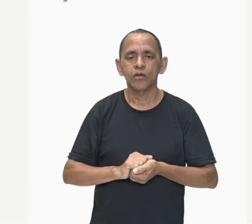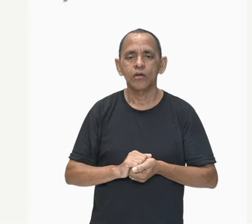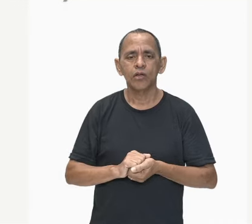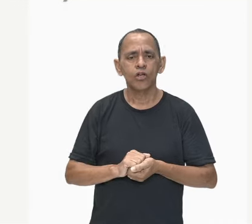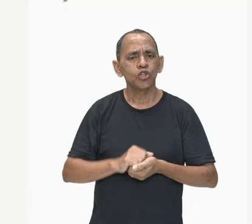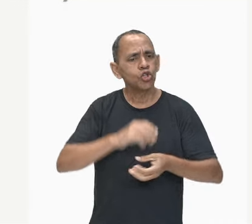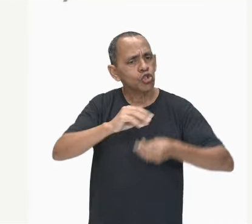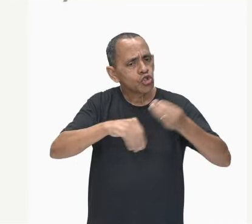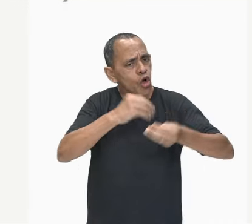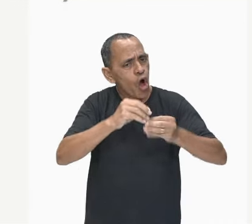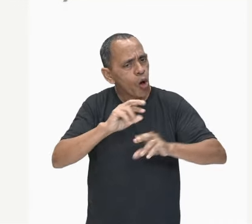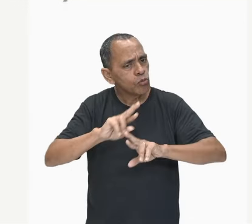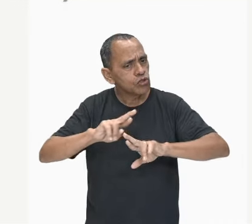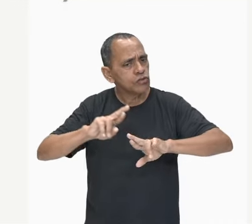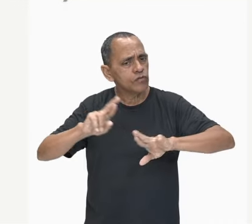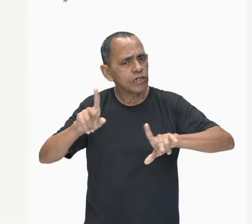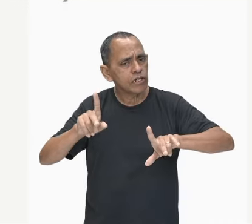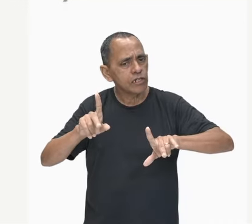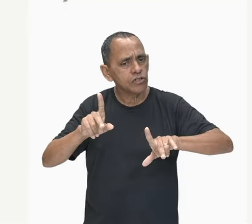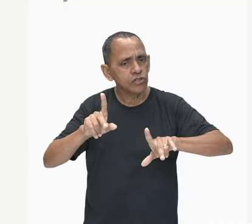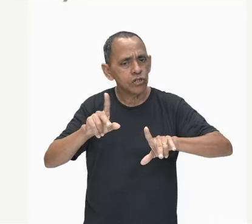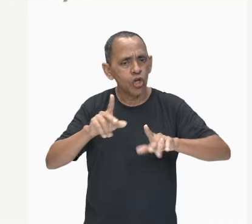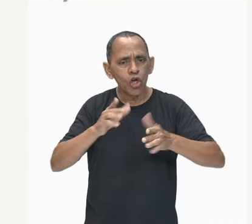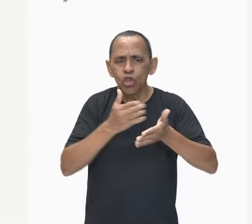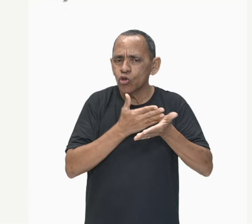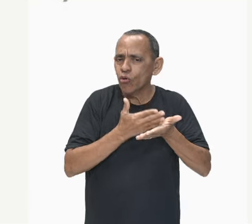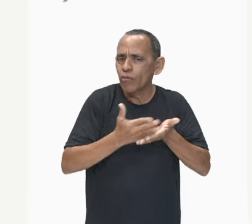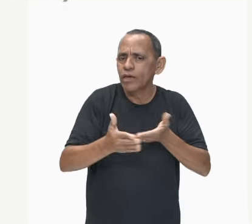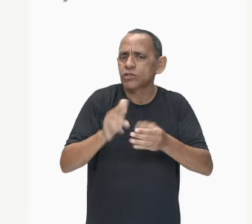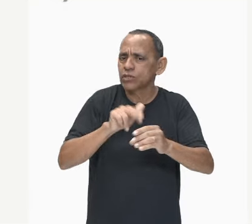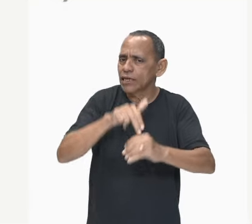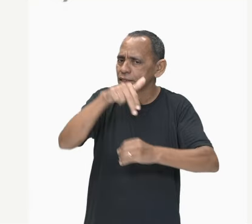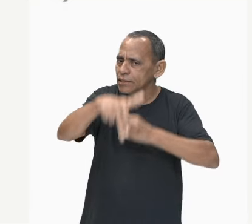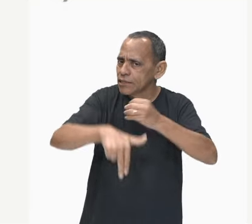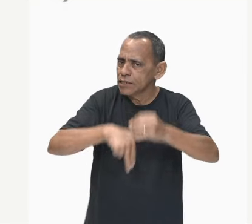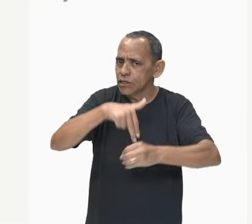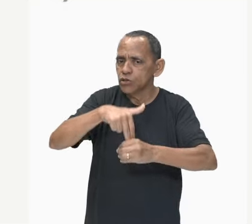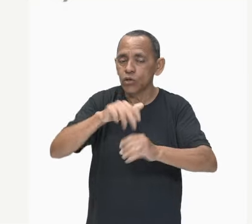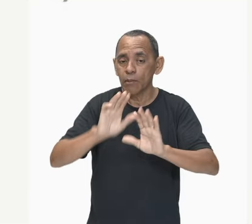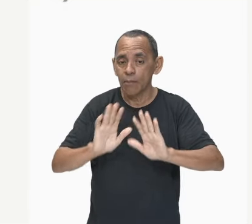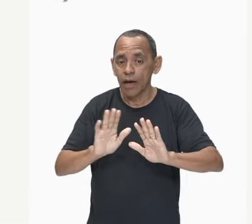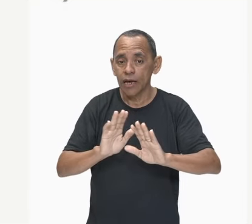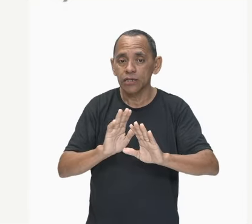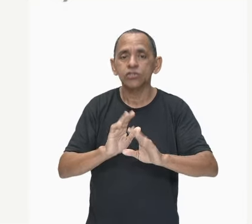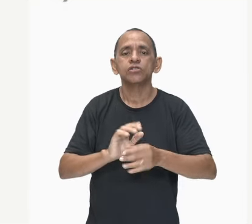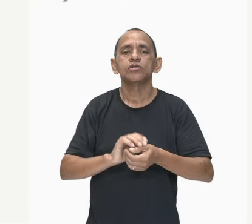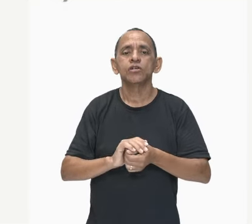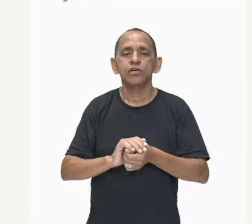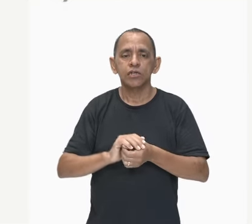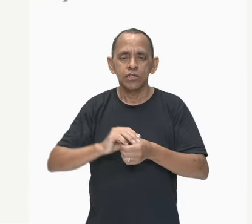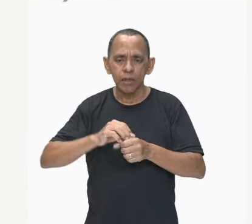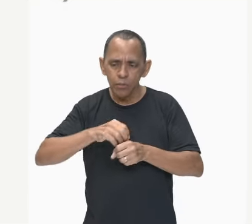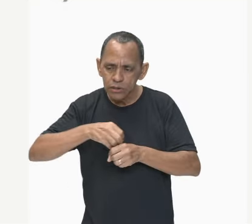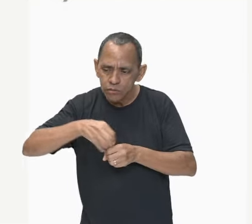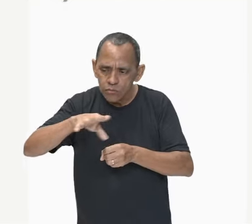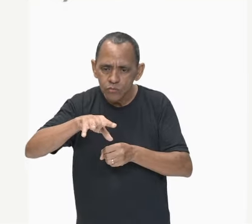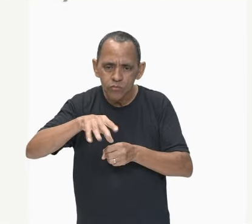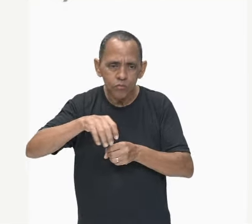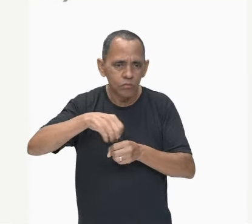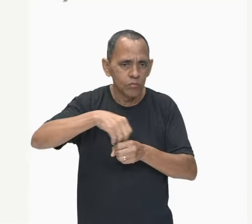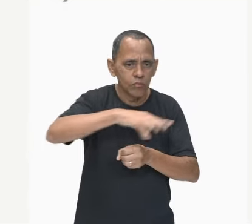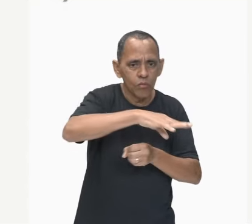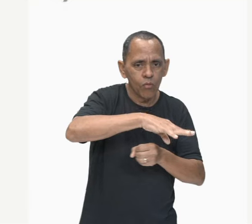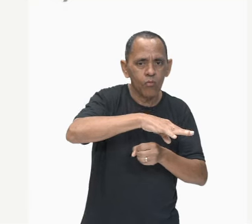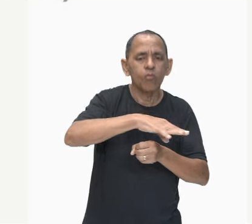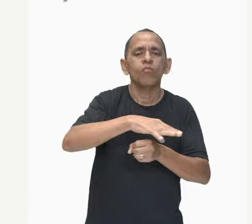neutros. haverá transferência de elétrons de um corpo para outro, de tal forma que